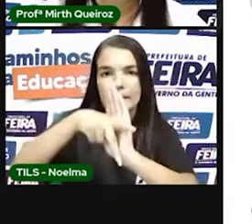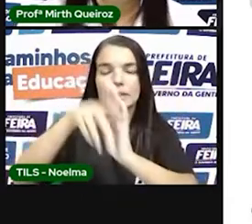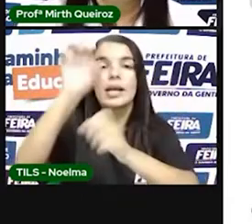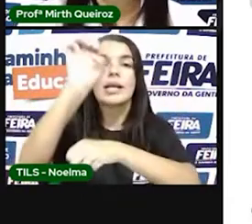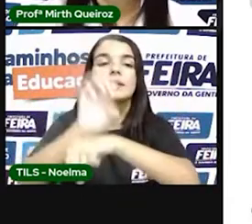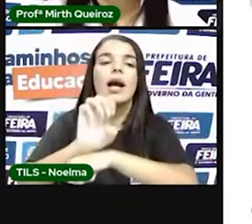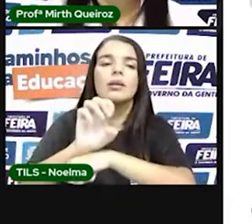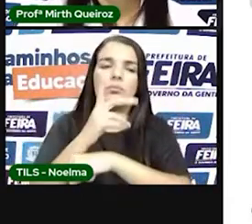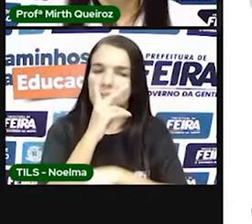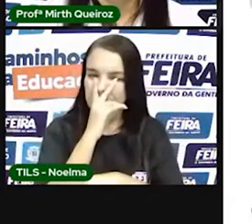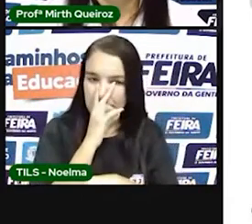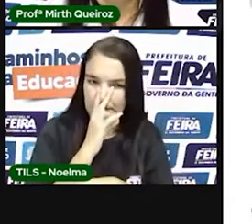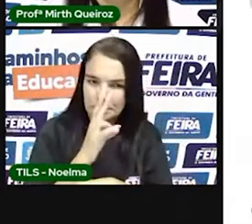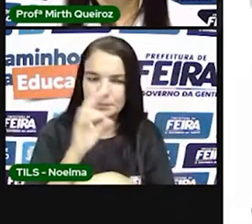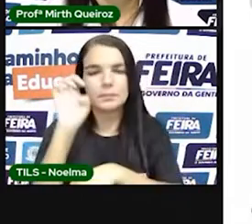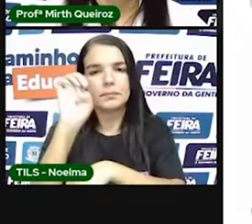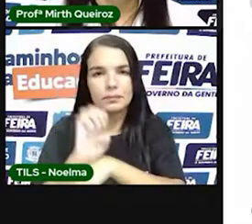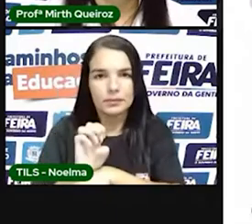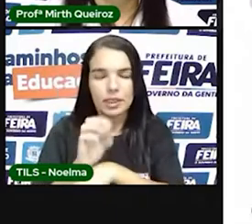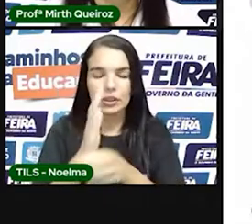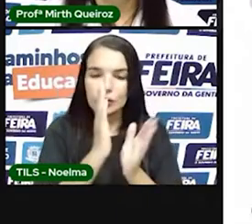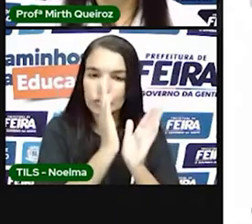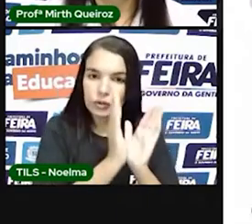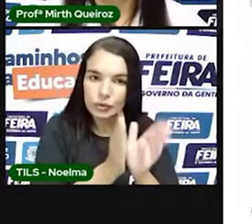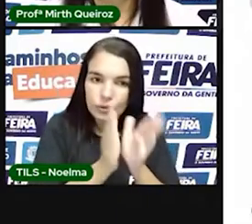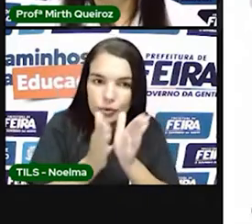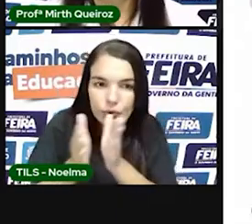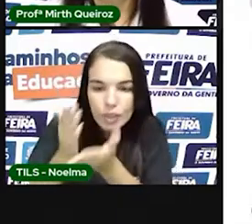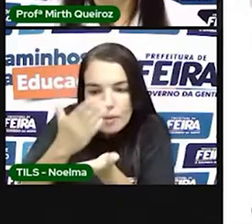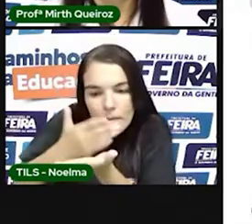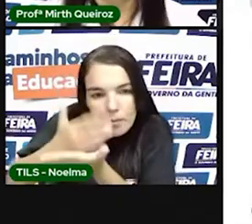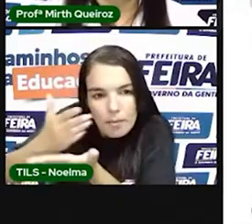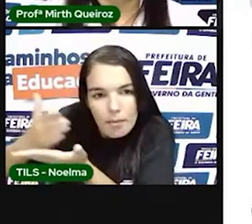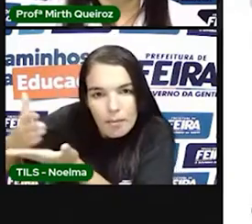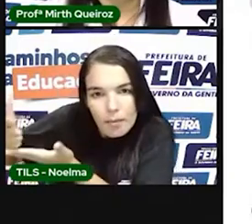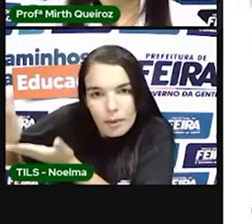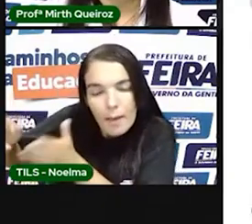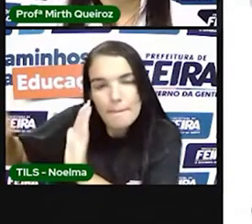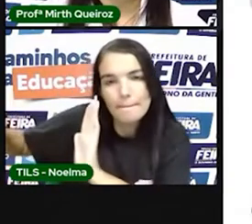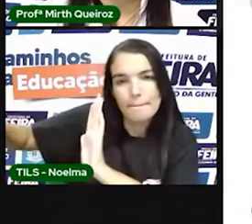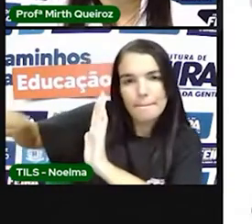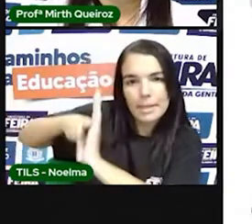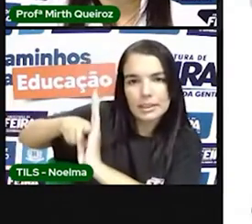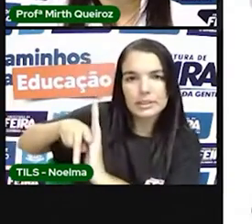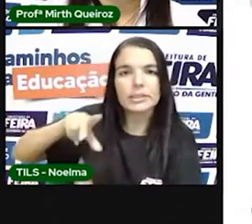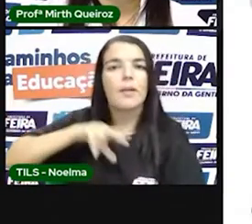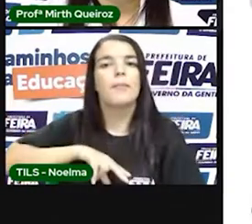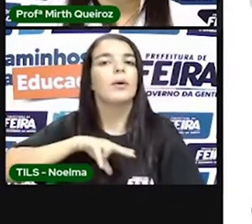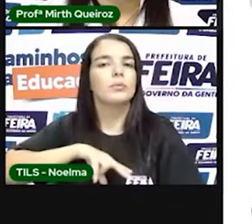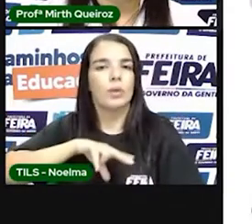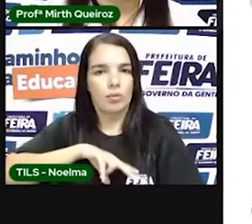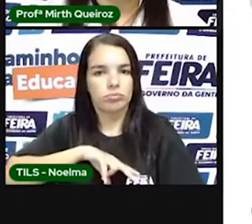do Brasil. A divisão de terra da parte que cabia a Portugal.